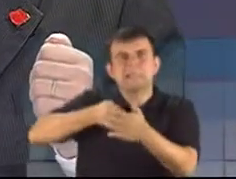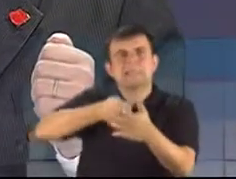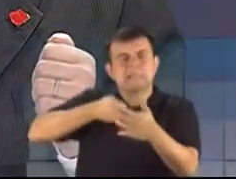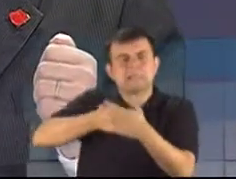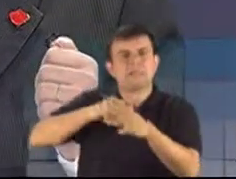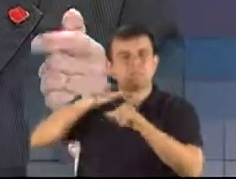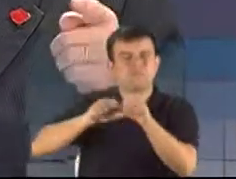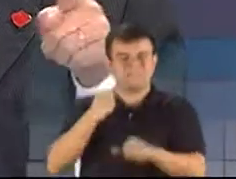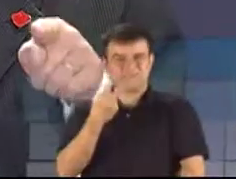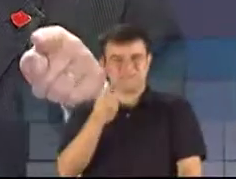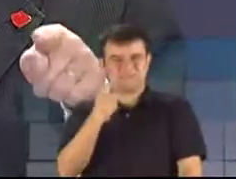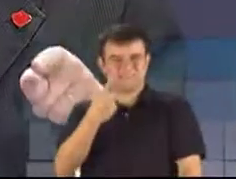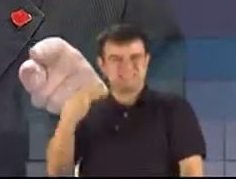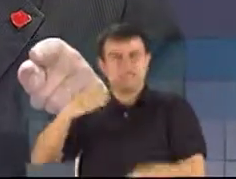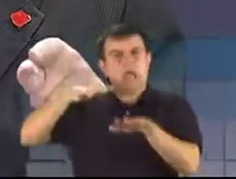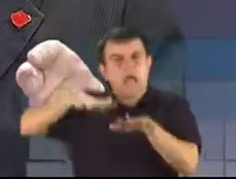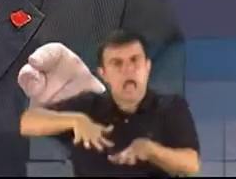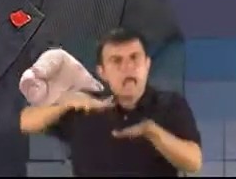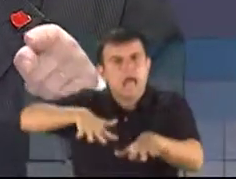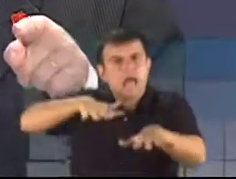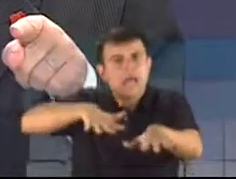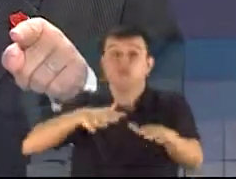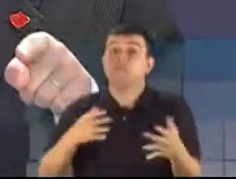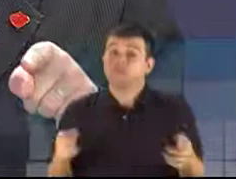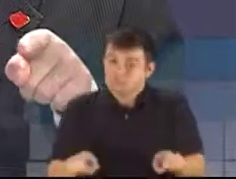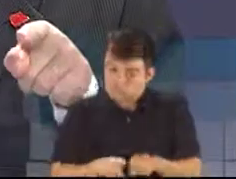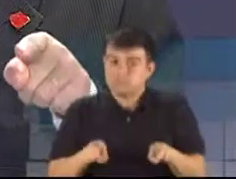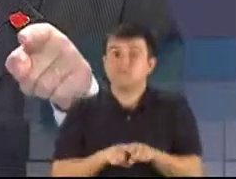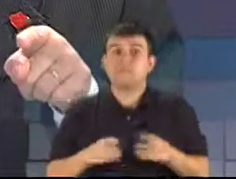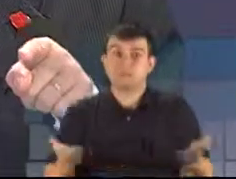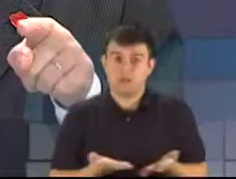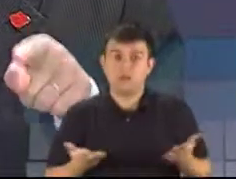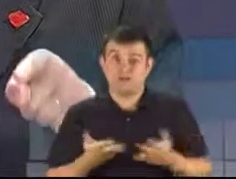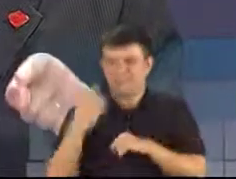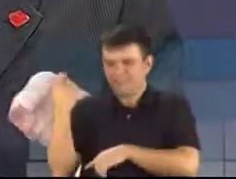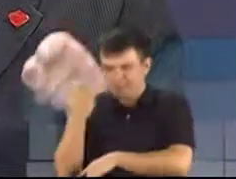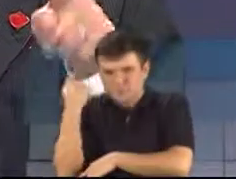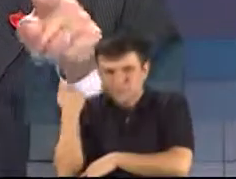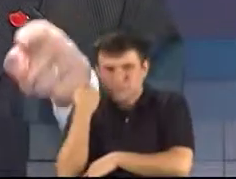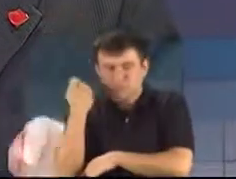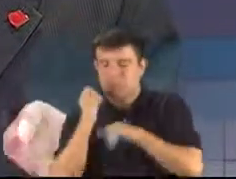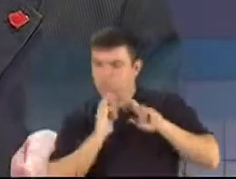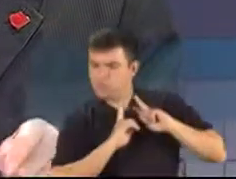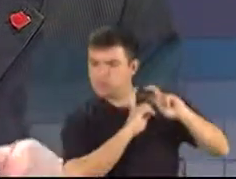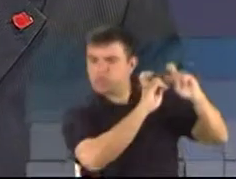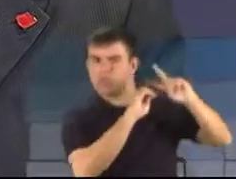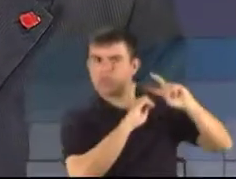2013, que também peçam mudança nessa sangria que está fazendo o povo gaúcho cada vez mais pobre.